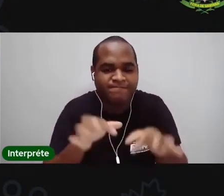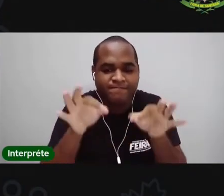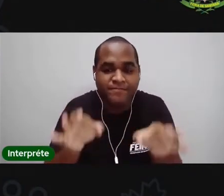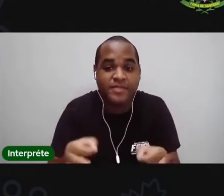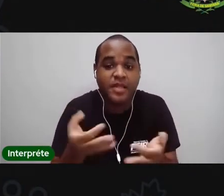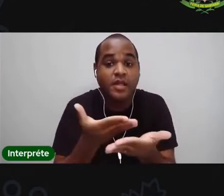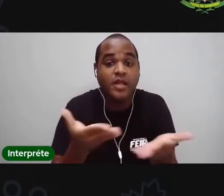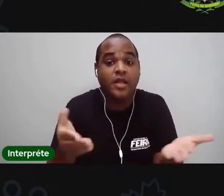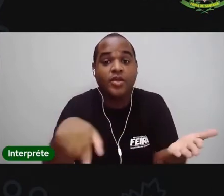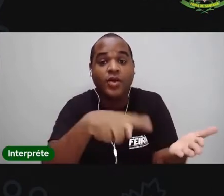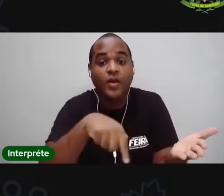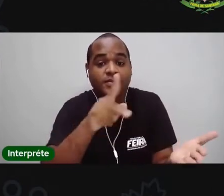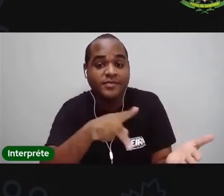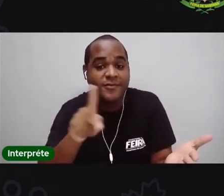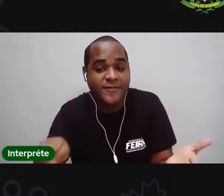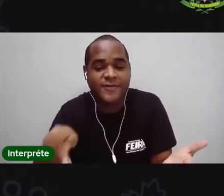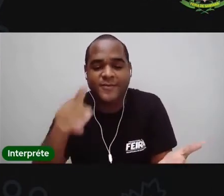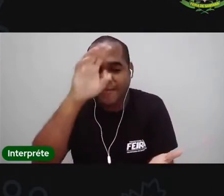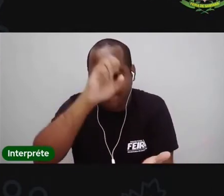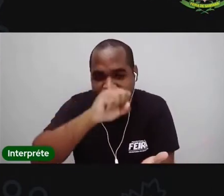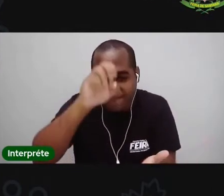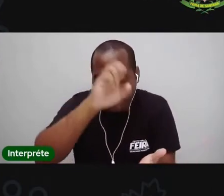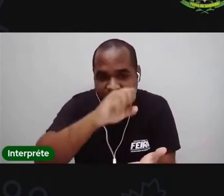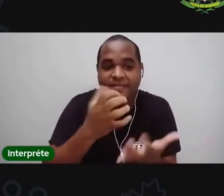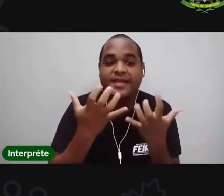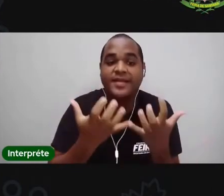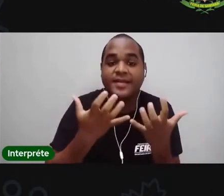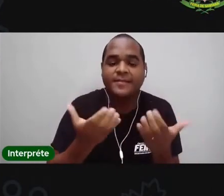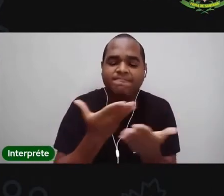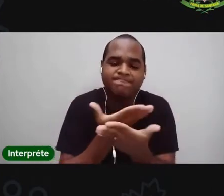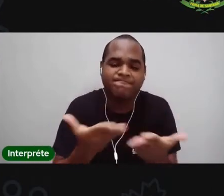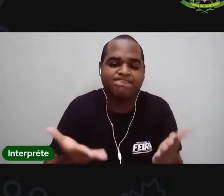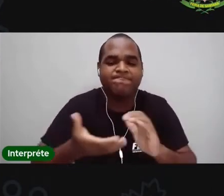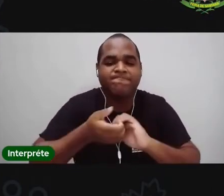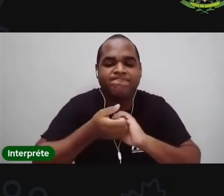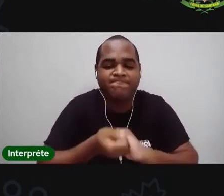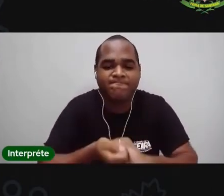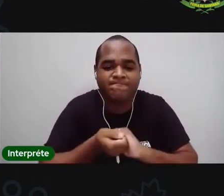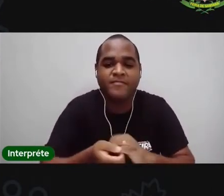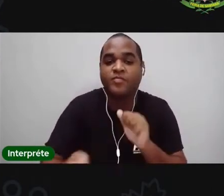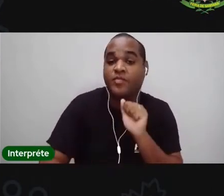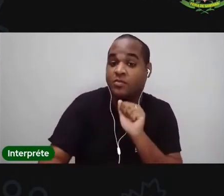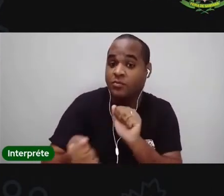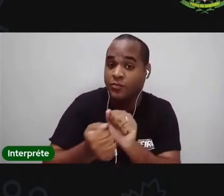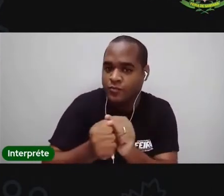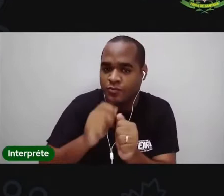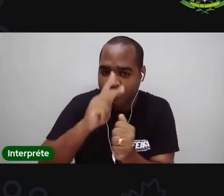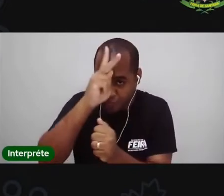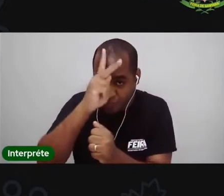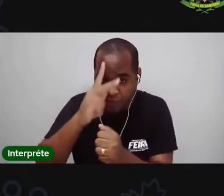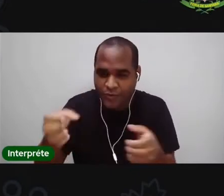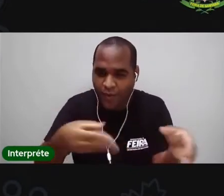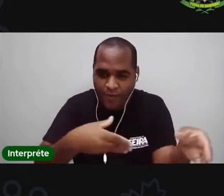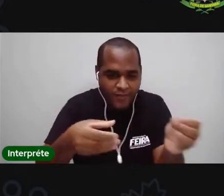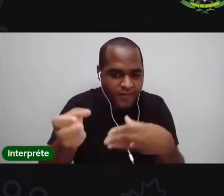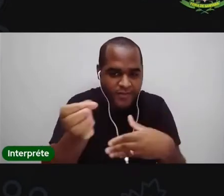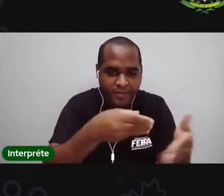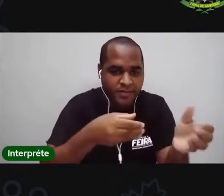professores, acreditamos em vocês. Vamos, de mãos dadas, fazer uma nova história na educação da EJA.